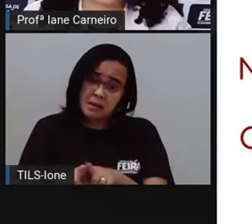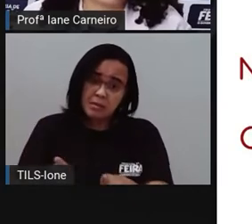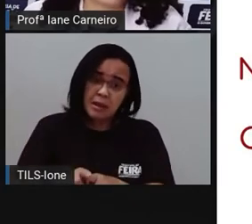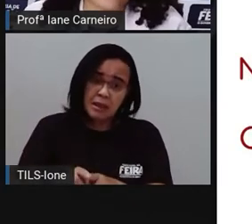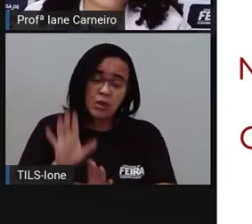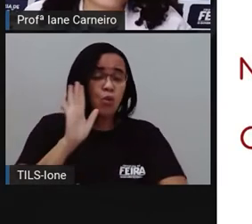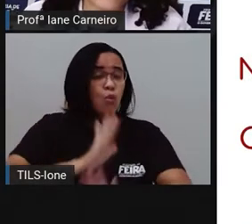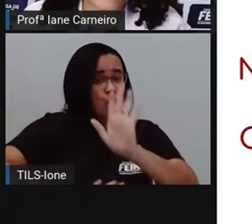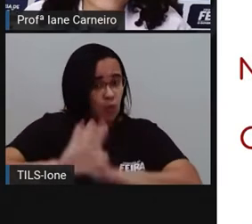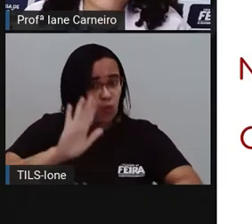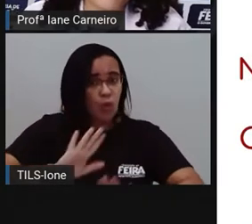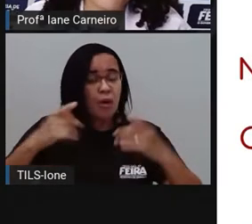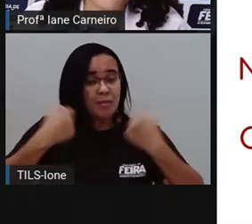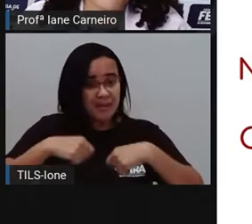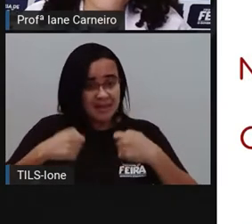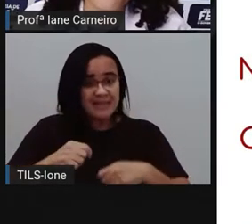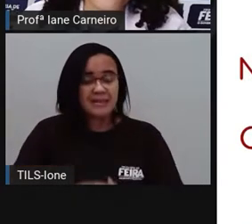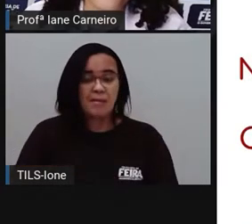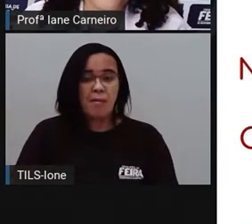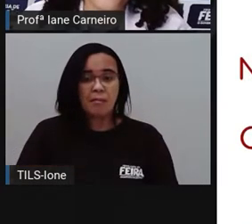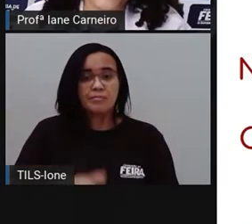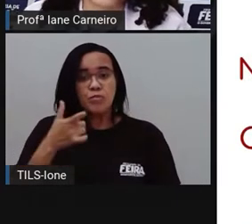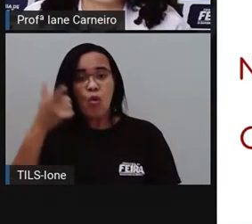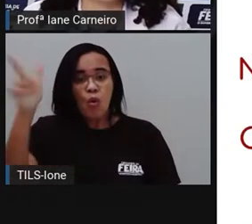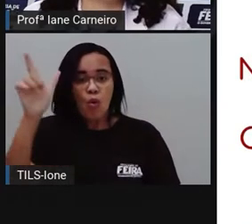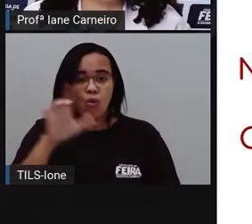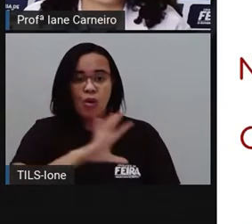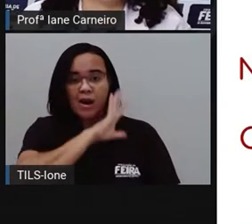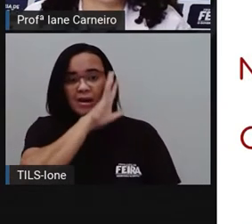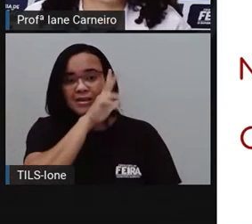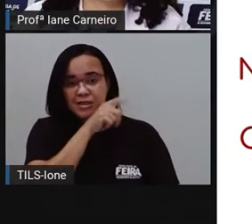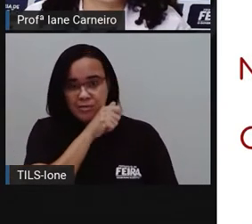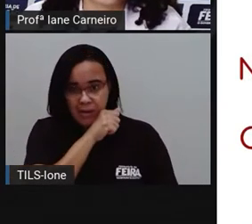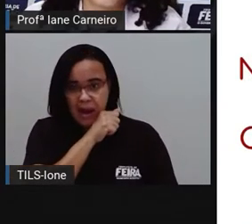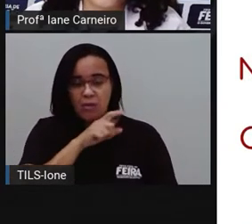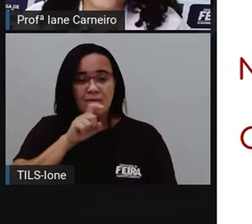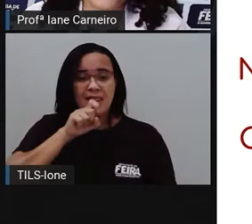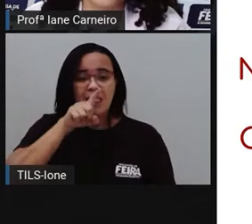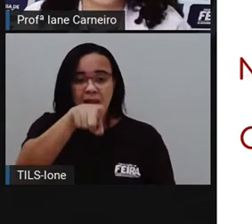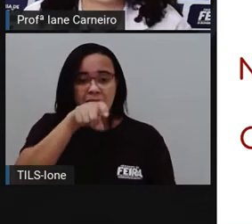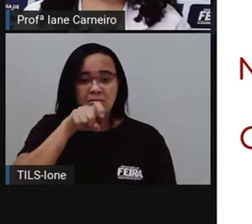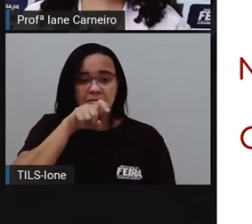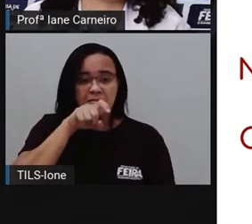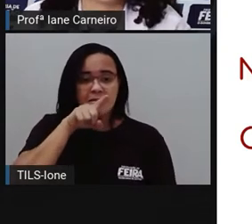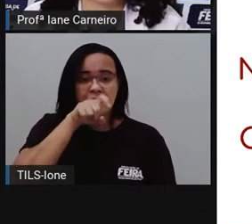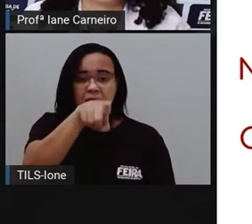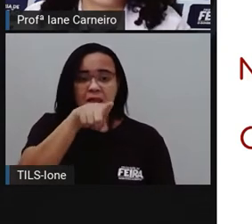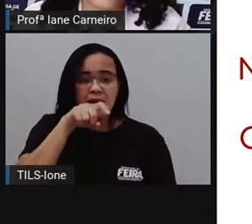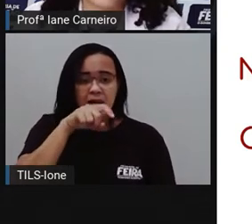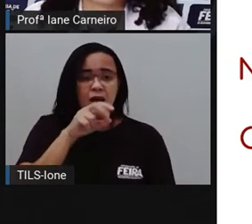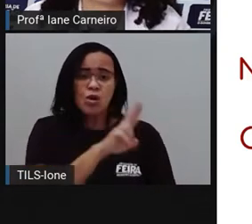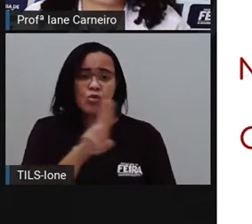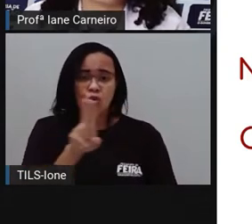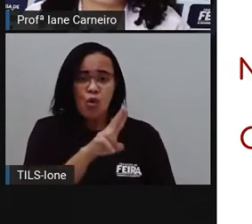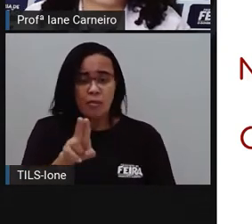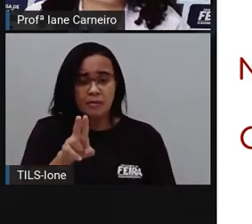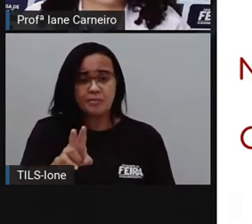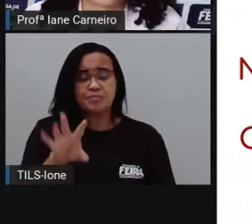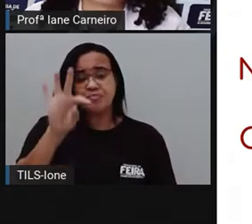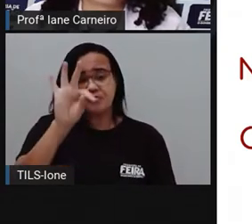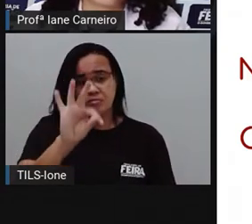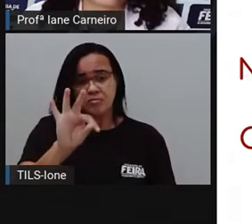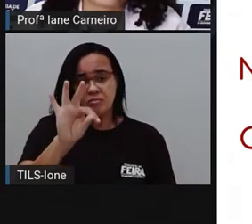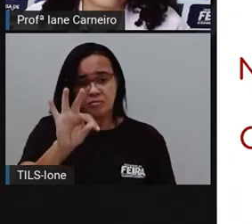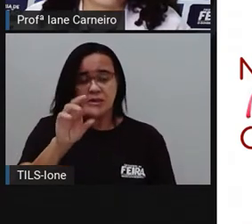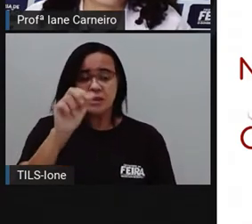o tamanduá bandeira, ele é um quadrúpede, assim como a vaca, o cavalo,